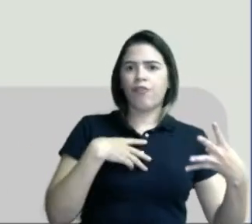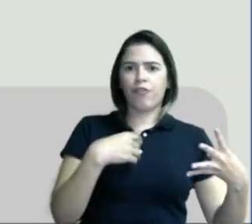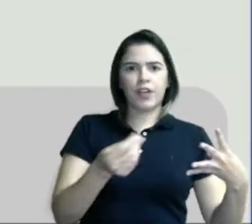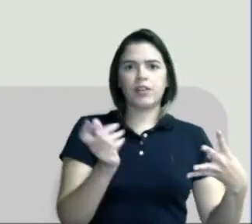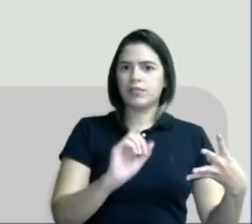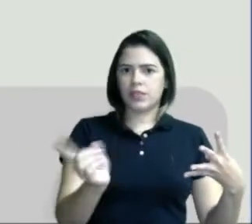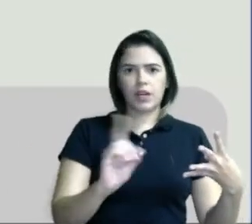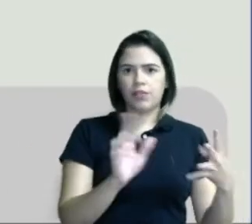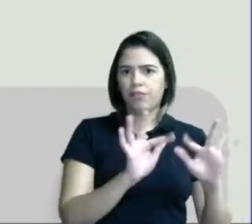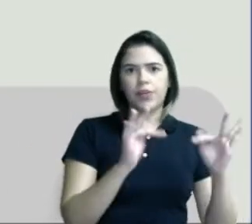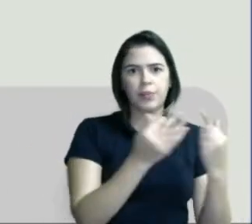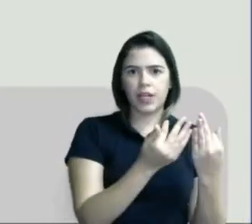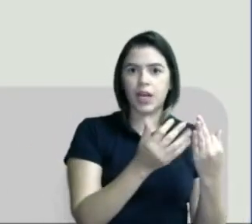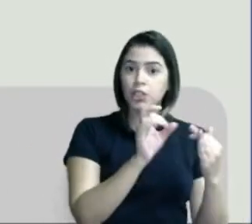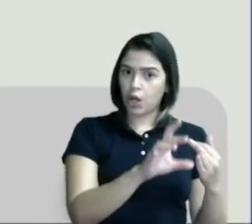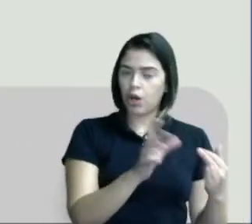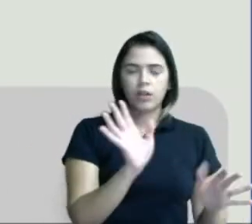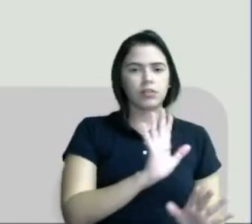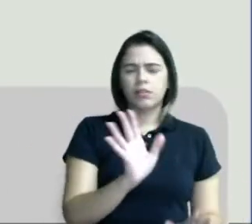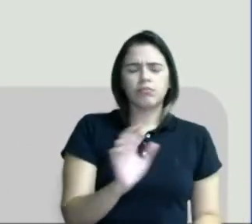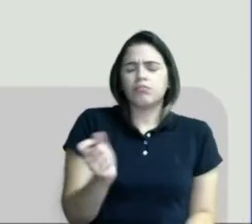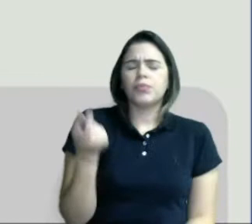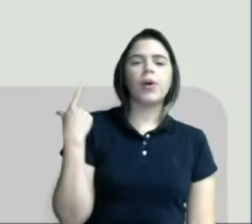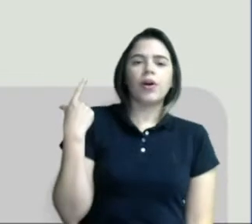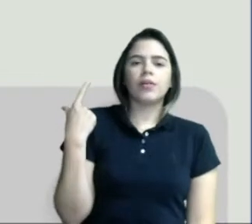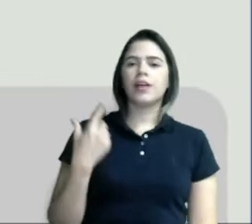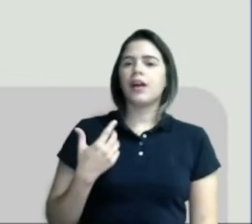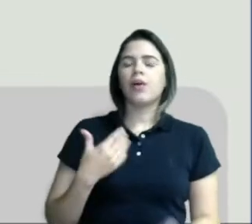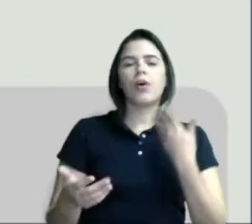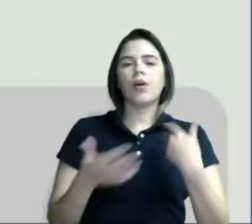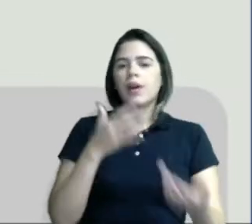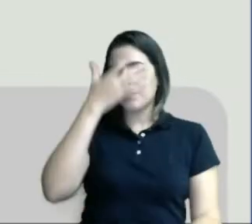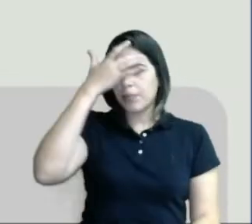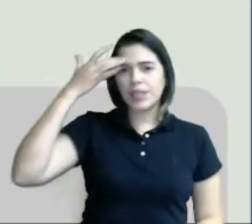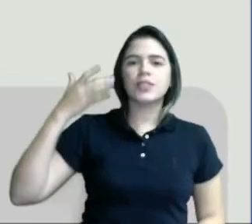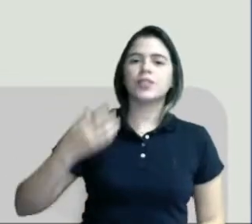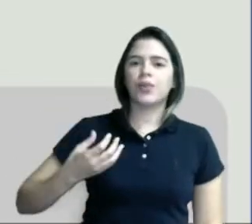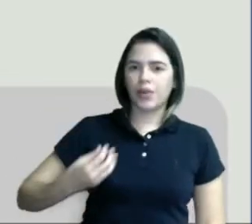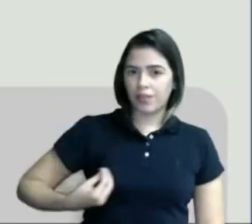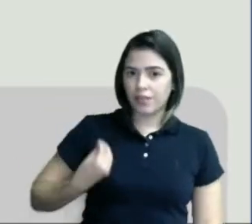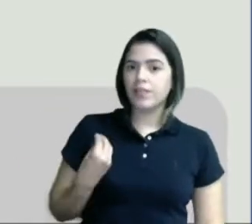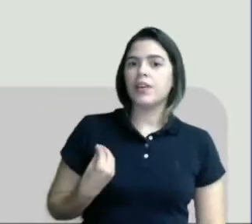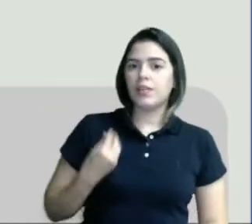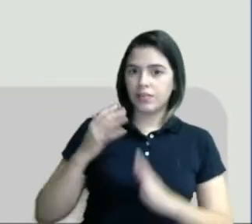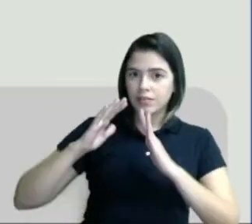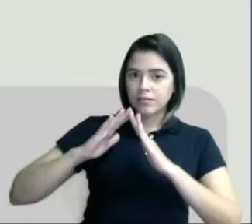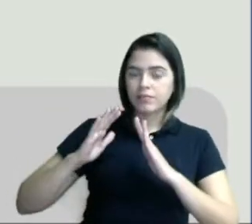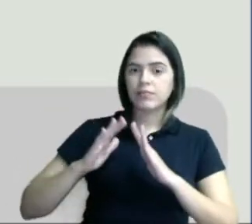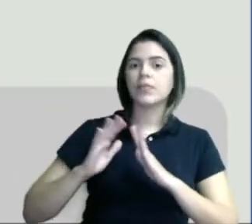papai e os filhos. Não, não importa. Seja lá com quem você more, faz parte e constitui a sua família.